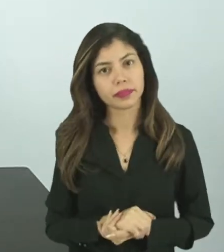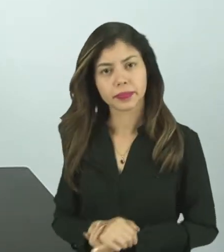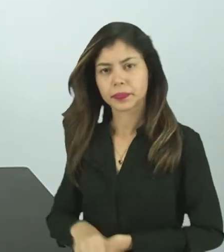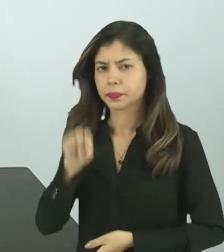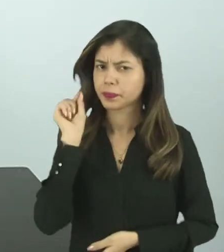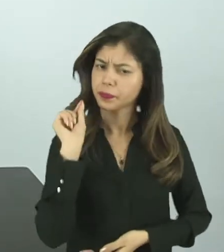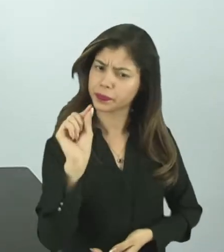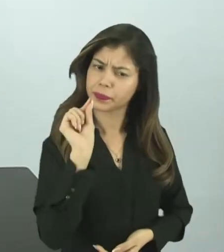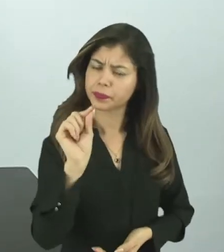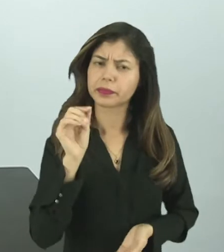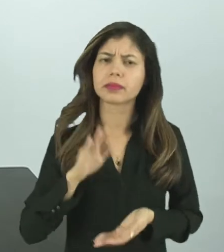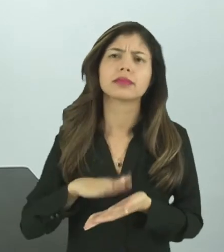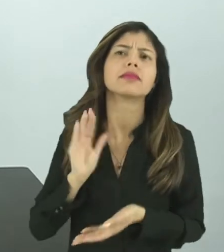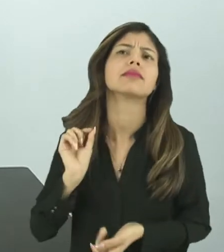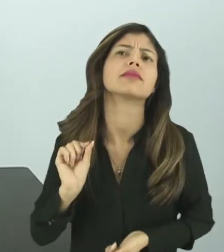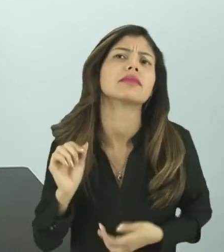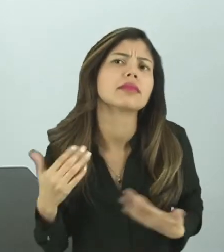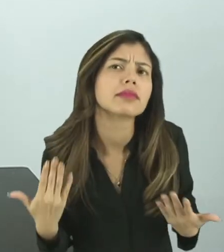que mais vocês fazem?